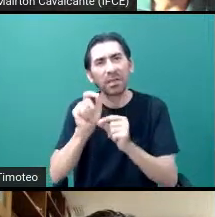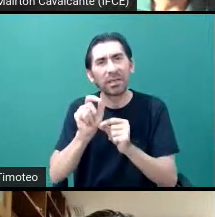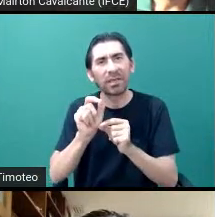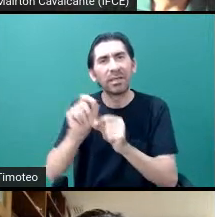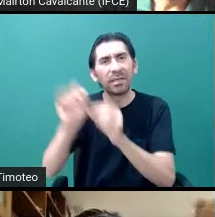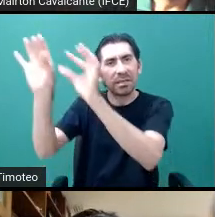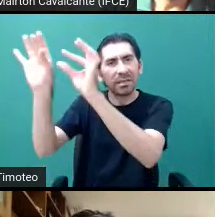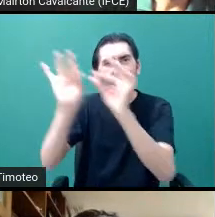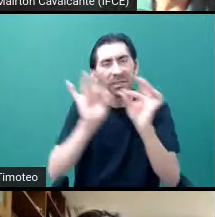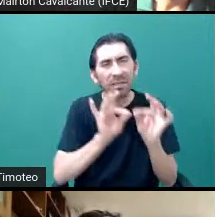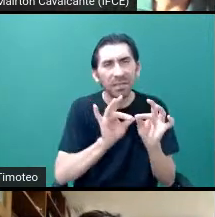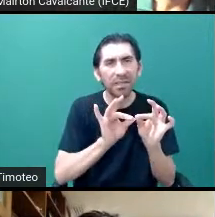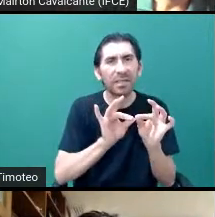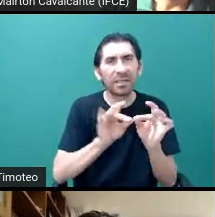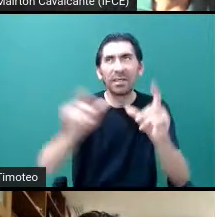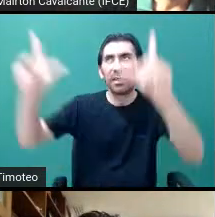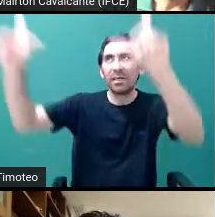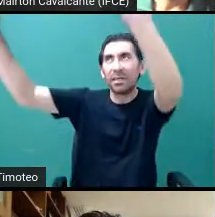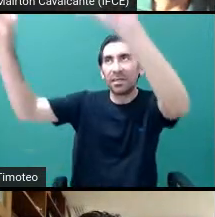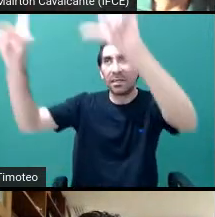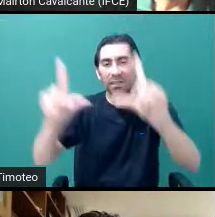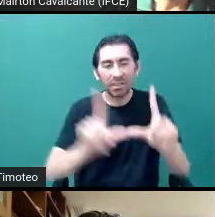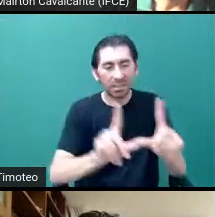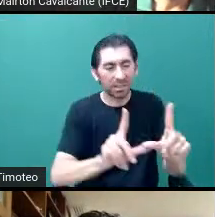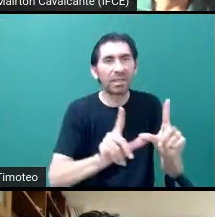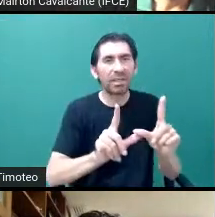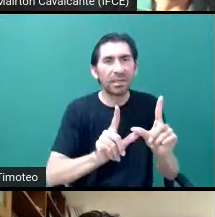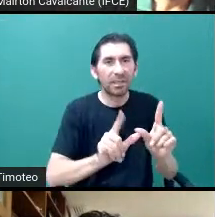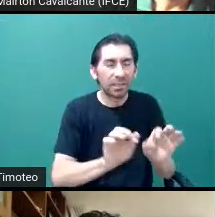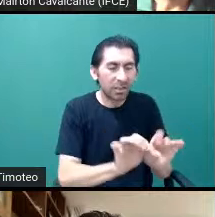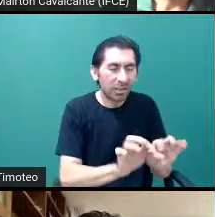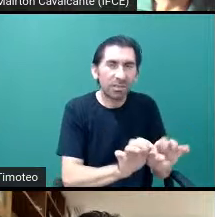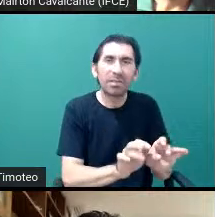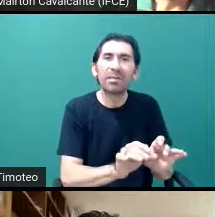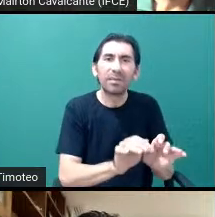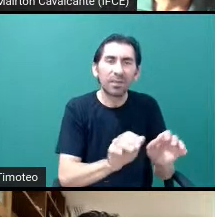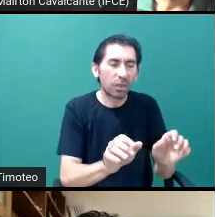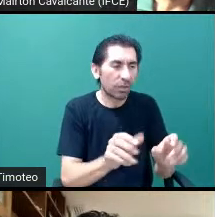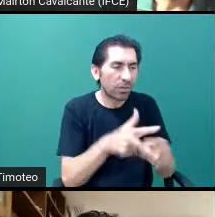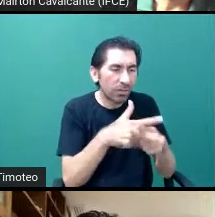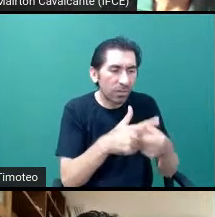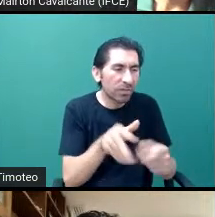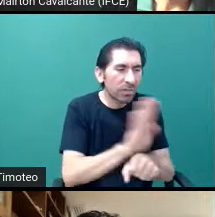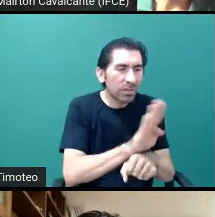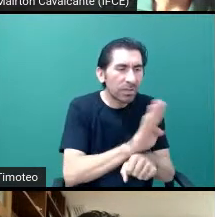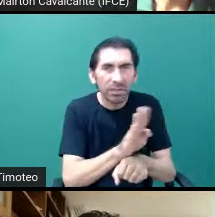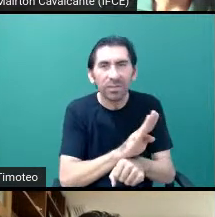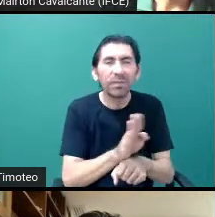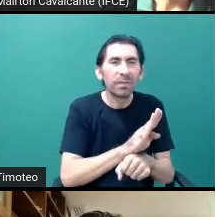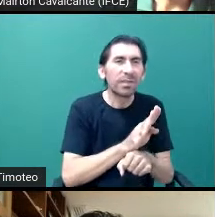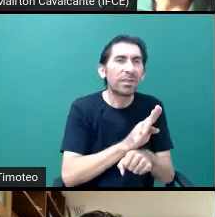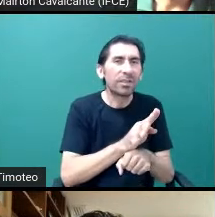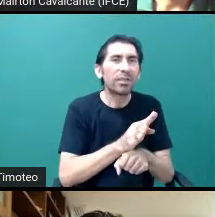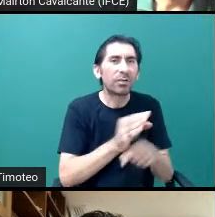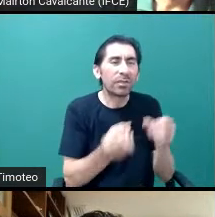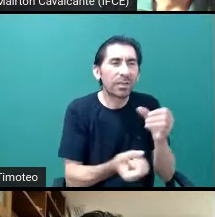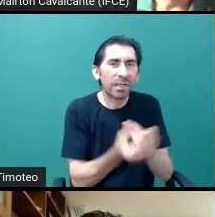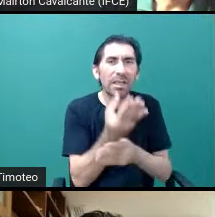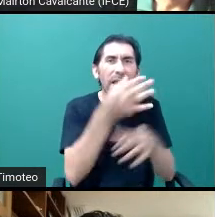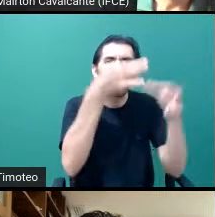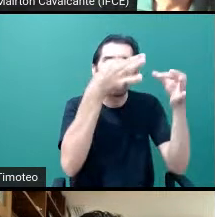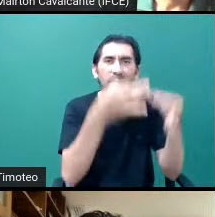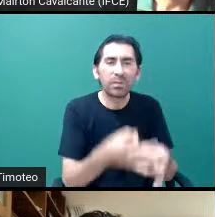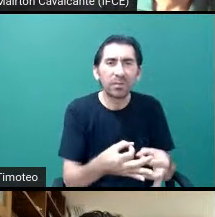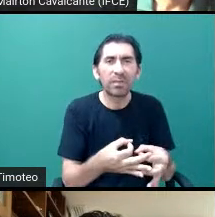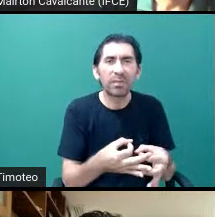aproximação, nós conseguimos reproduzir as propriedades das galáxias muitíssimo bem com as simulações que a gente faz.